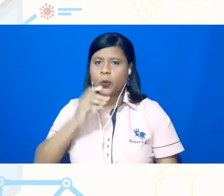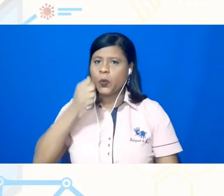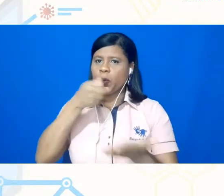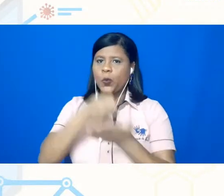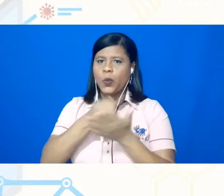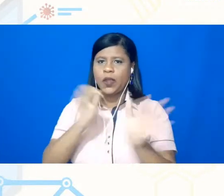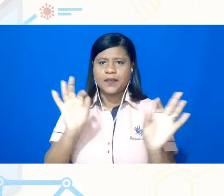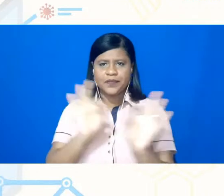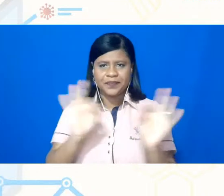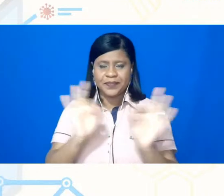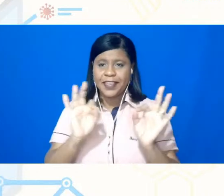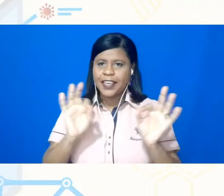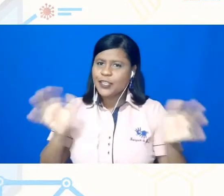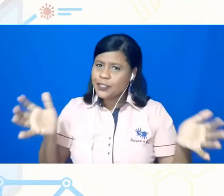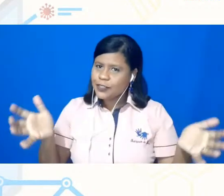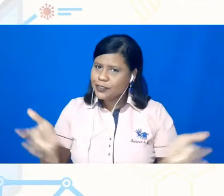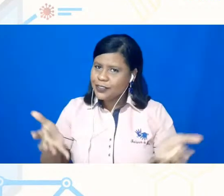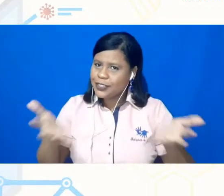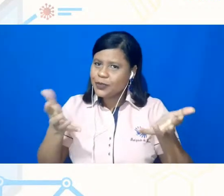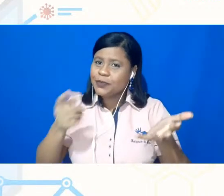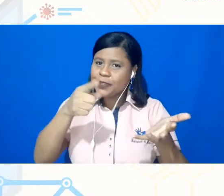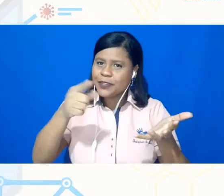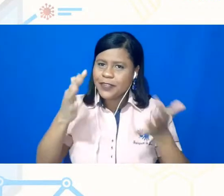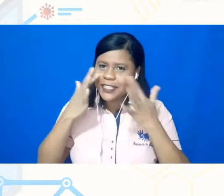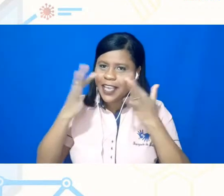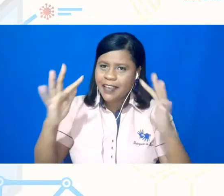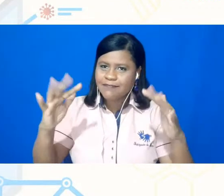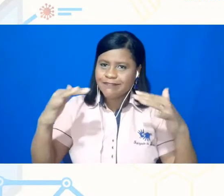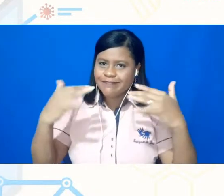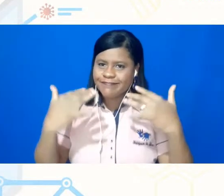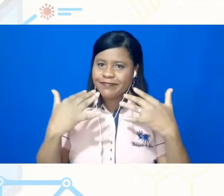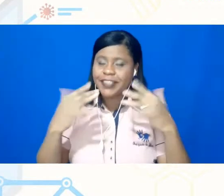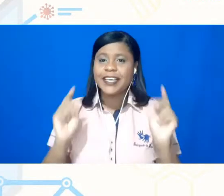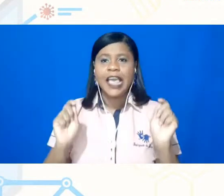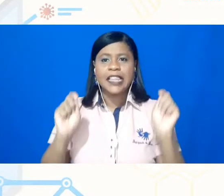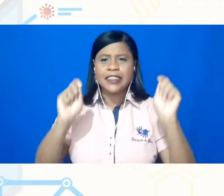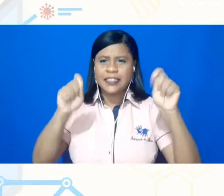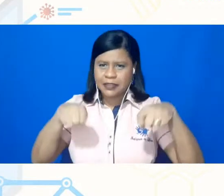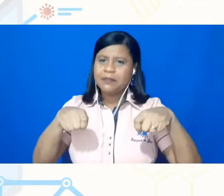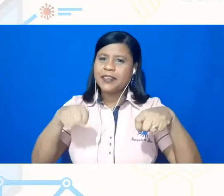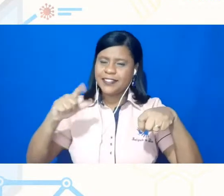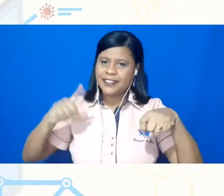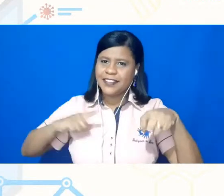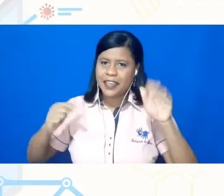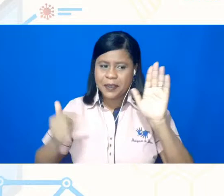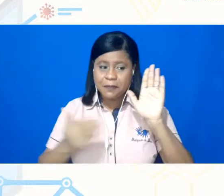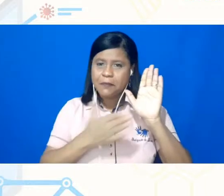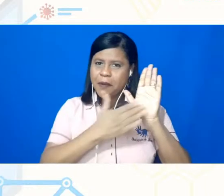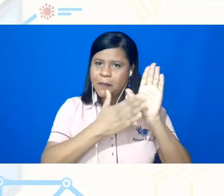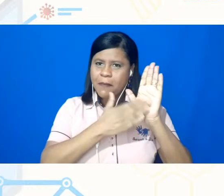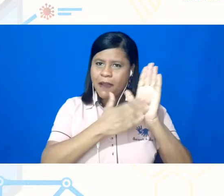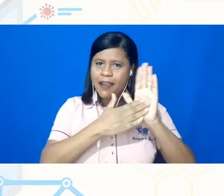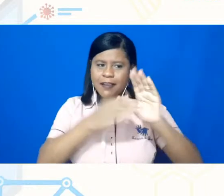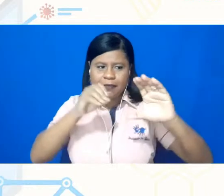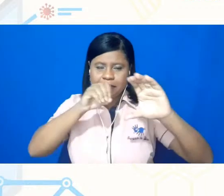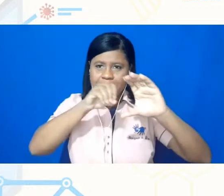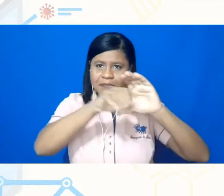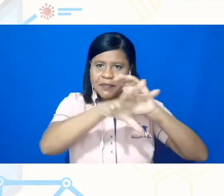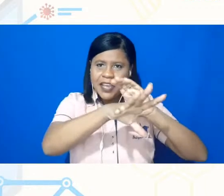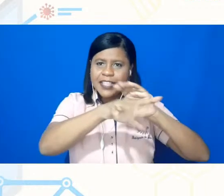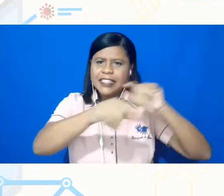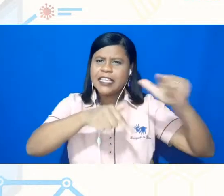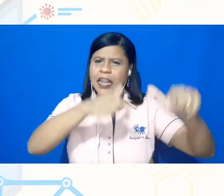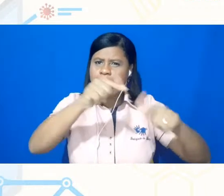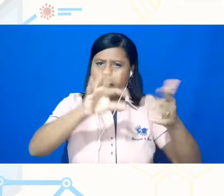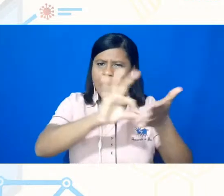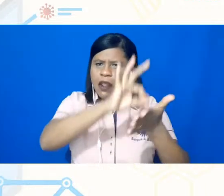estímulo também para que você que nos acompanha possa propor, né, submeter um trabalho ou fazer a sua inscrição no evento,